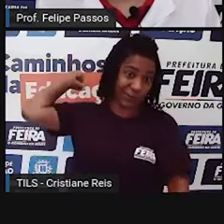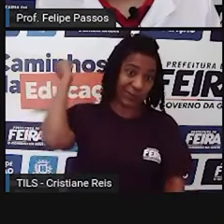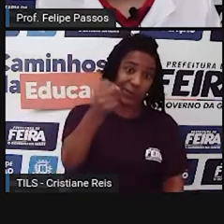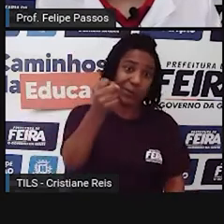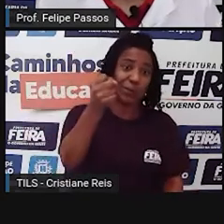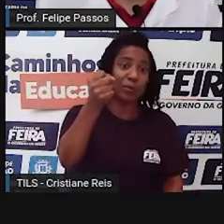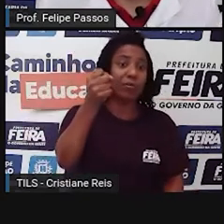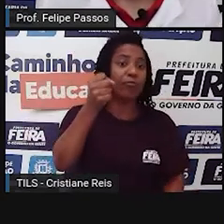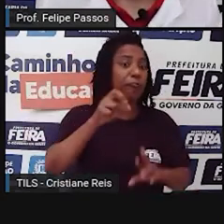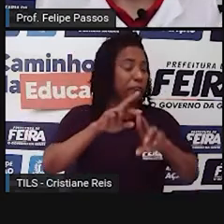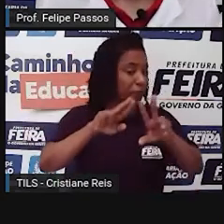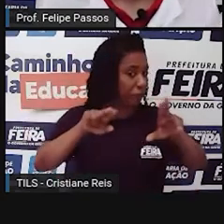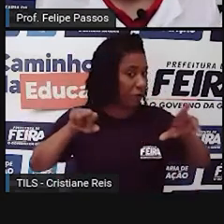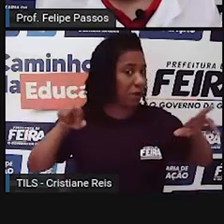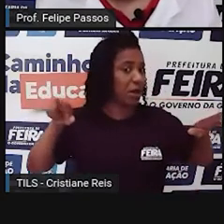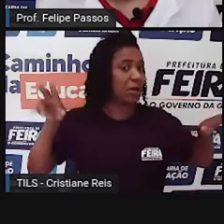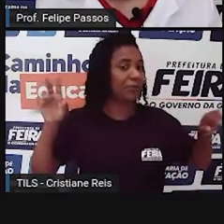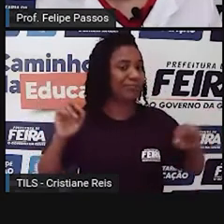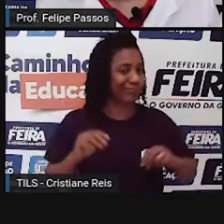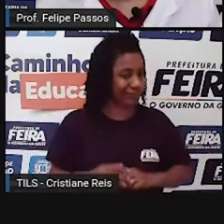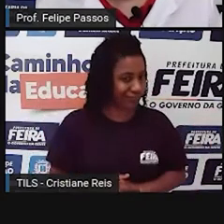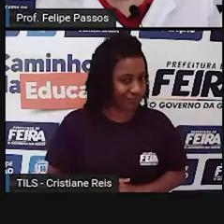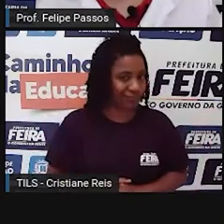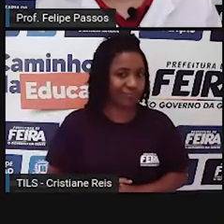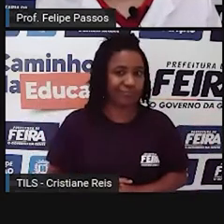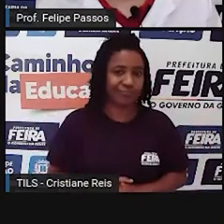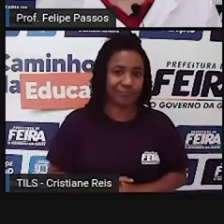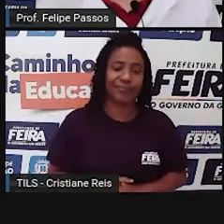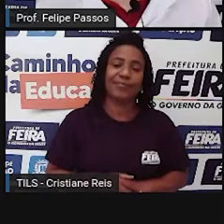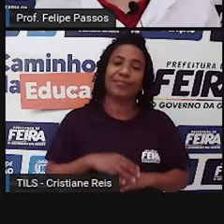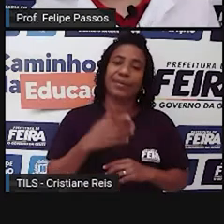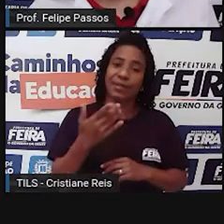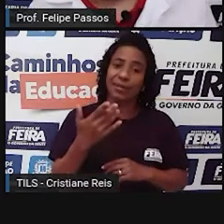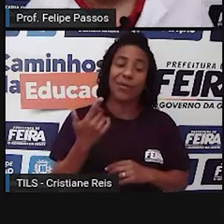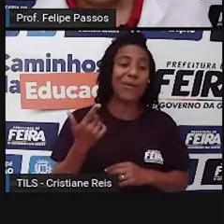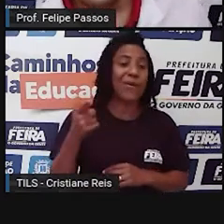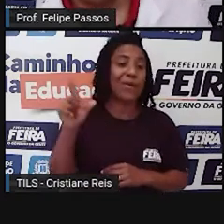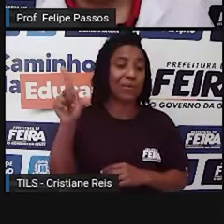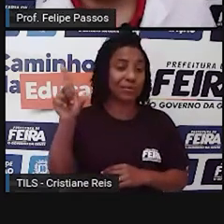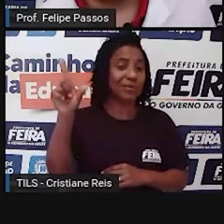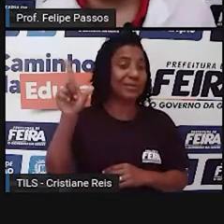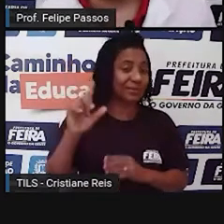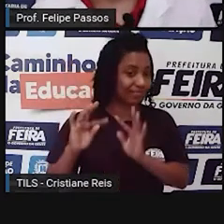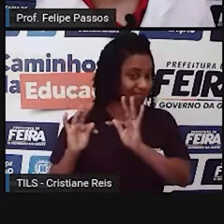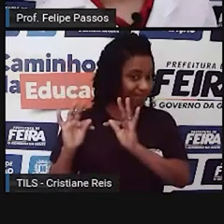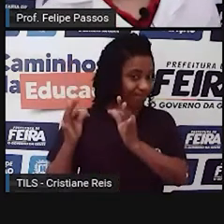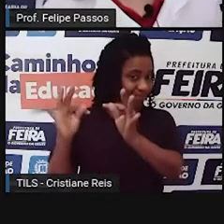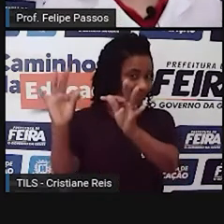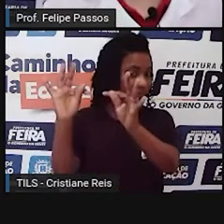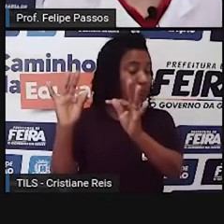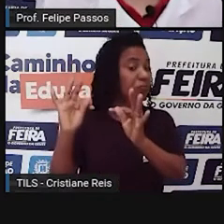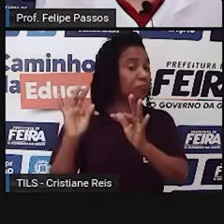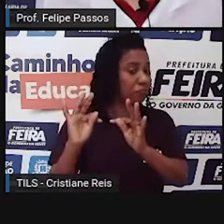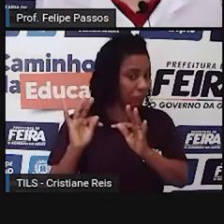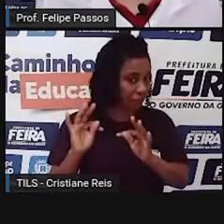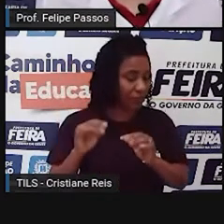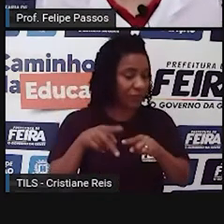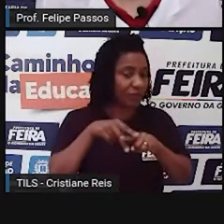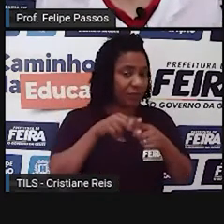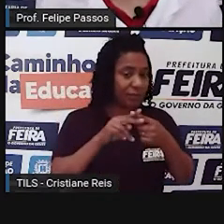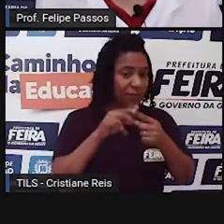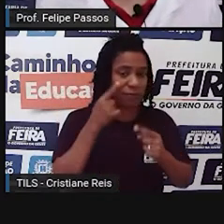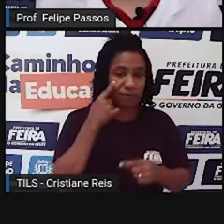ferramentas para resolver um problema. E outras ferramentas que o ser humano foi desenvolvendo. Olha só,